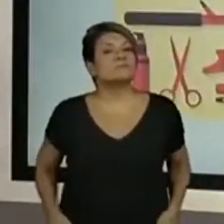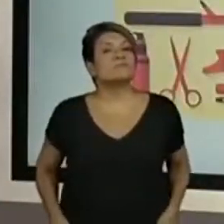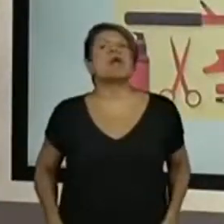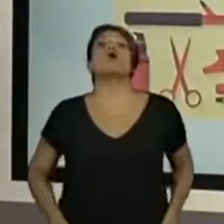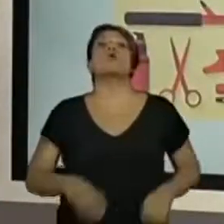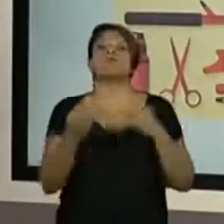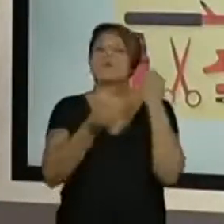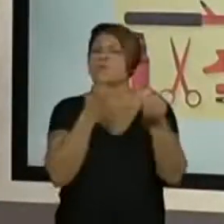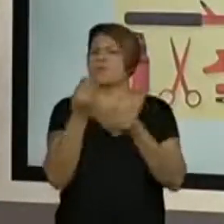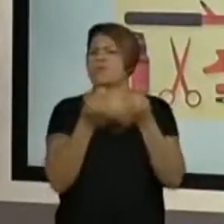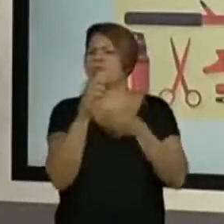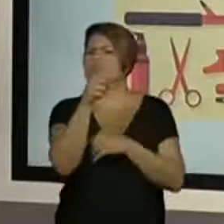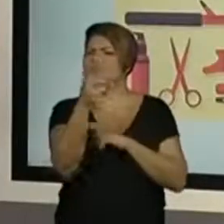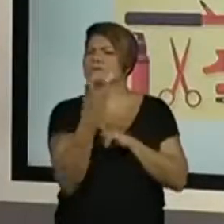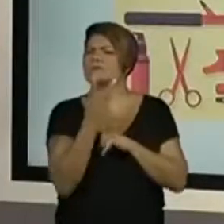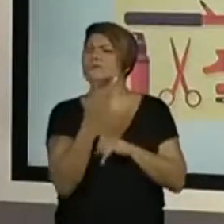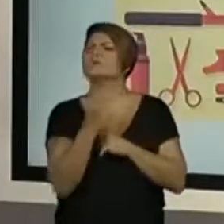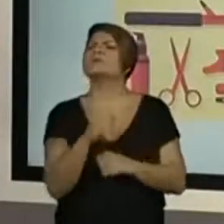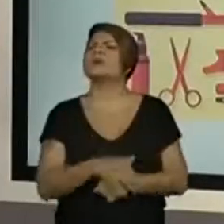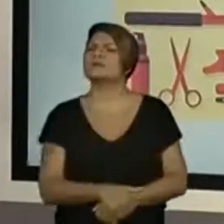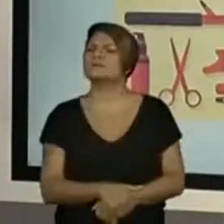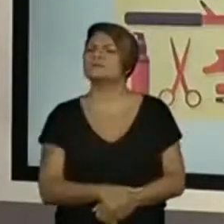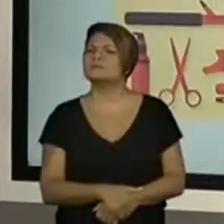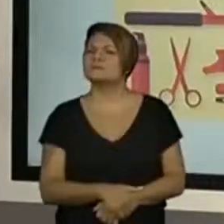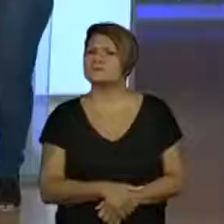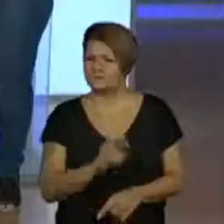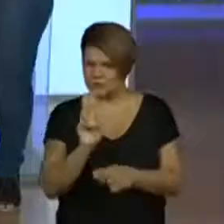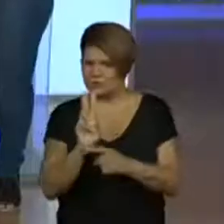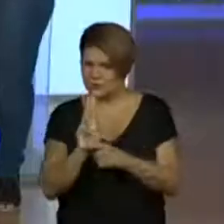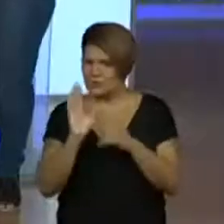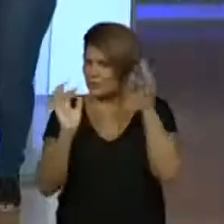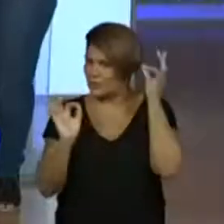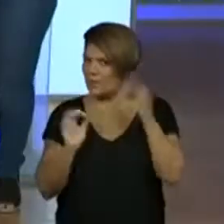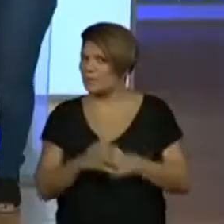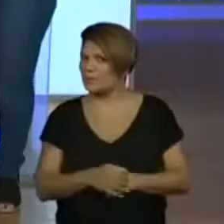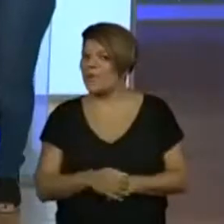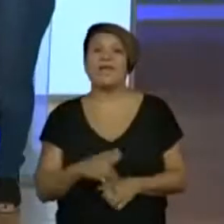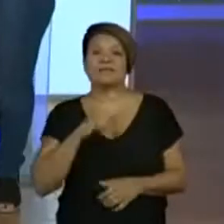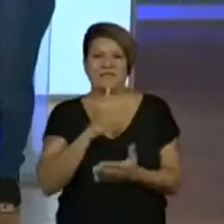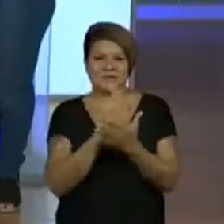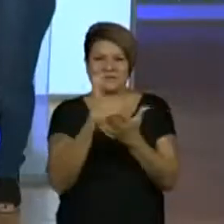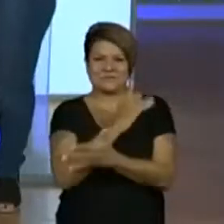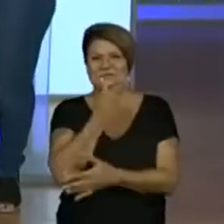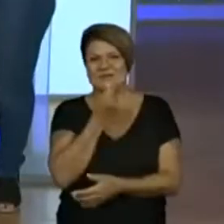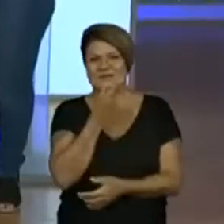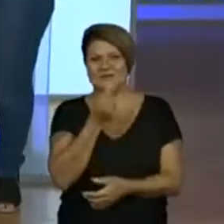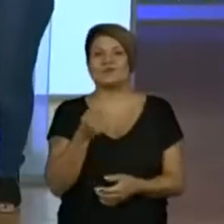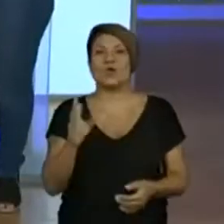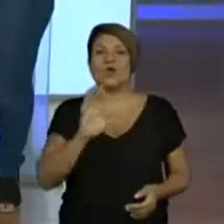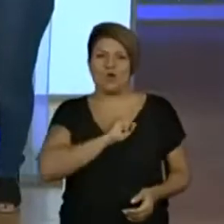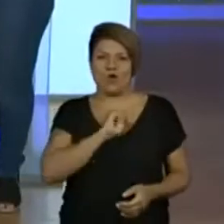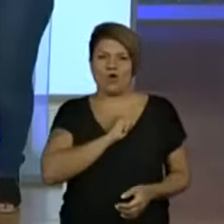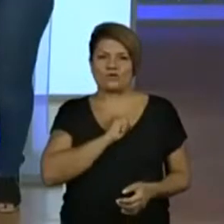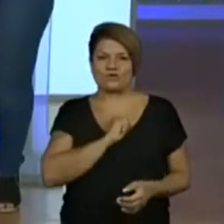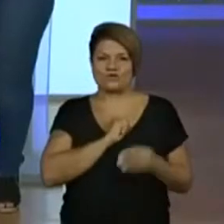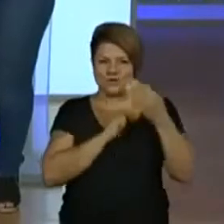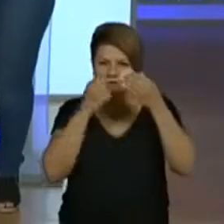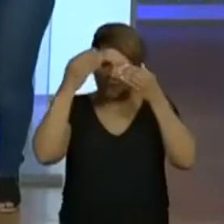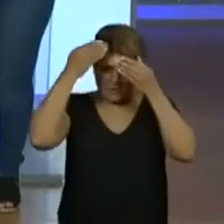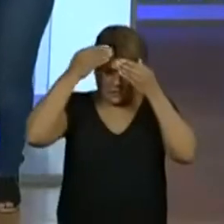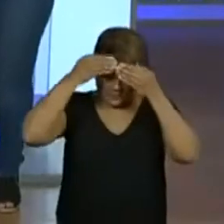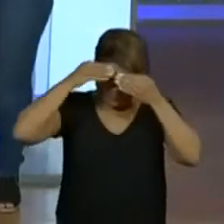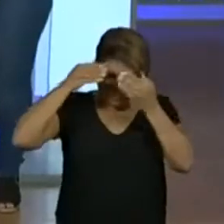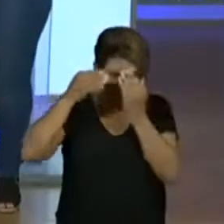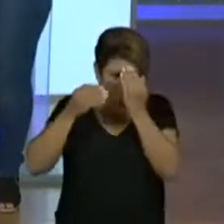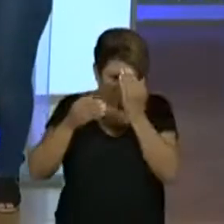cuidando do cabelo de vocês. Tem uns menininhos invocados, né, que gostam de fazer aqueles topetes, as